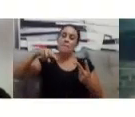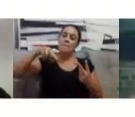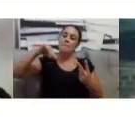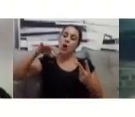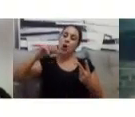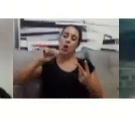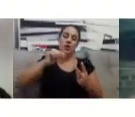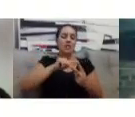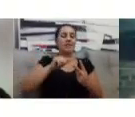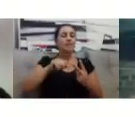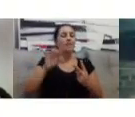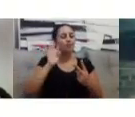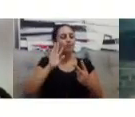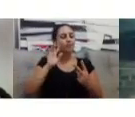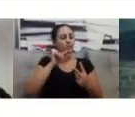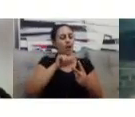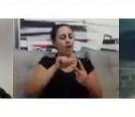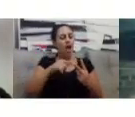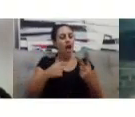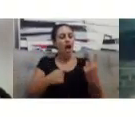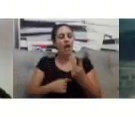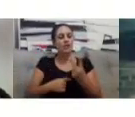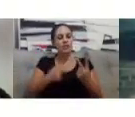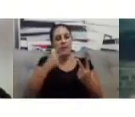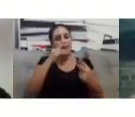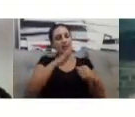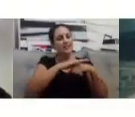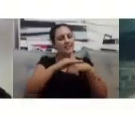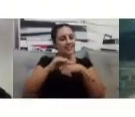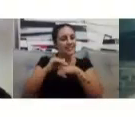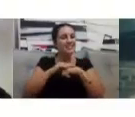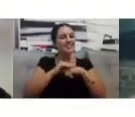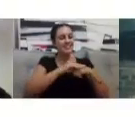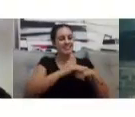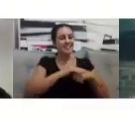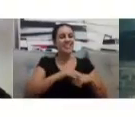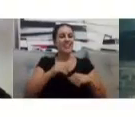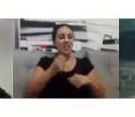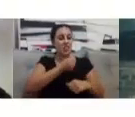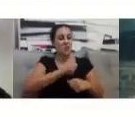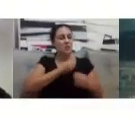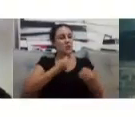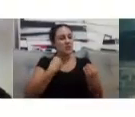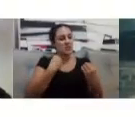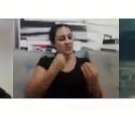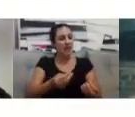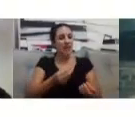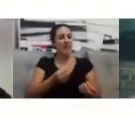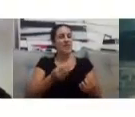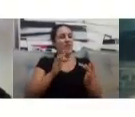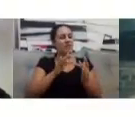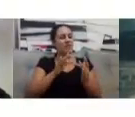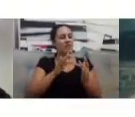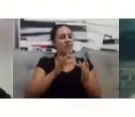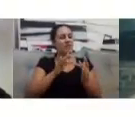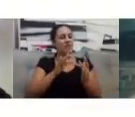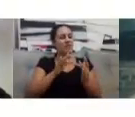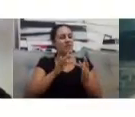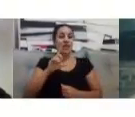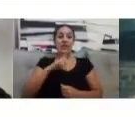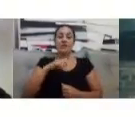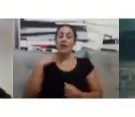muito legal. Mas é muito estudo, tá gente? Venham preparados. É muita coisa bacana para aprender. Então, a gente